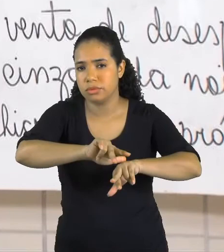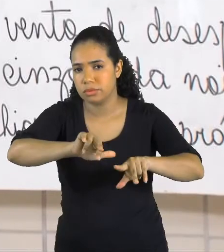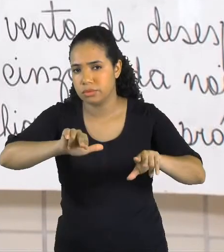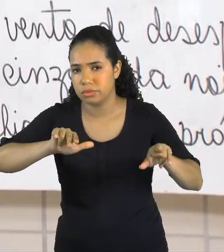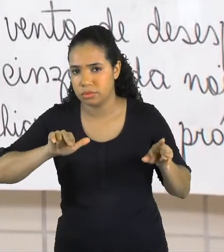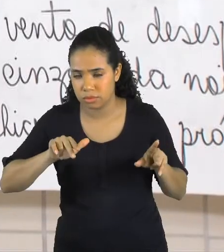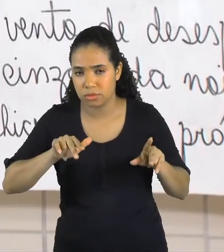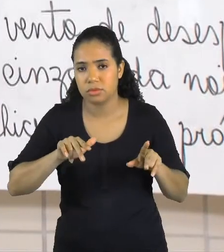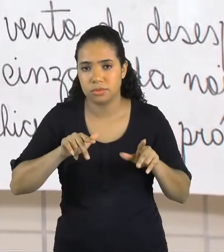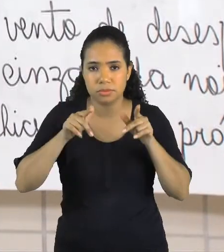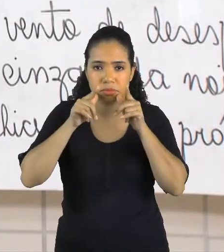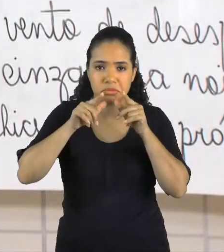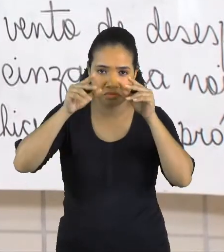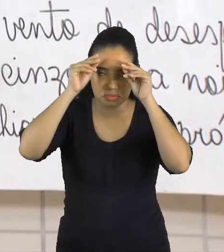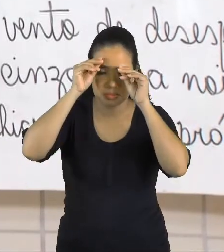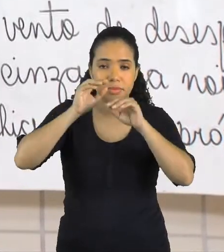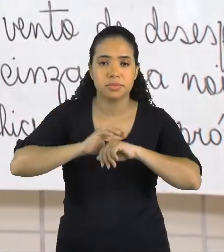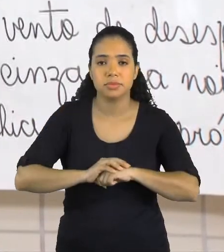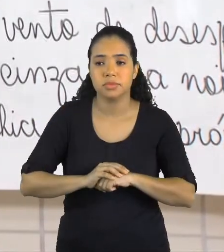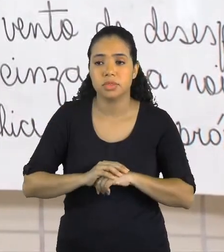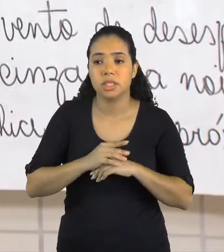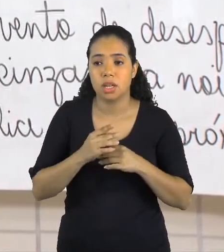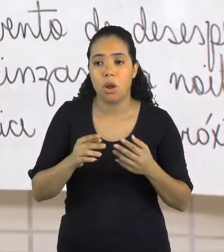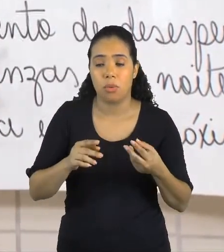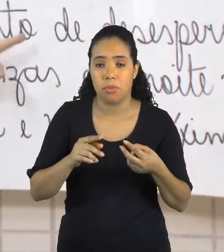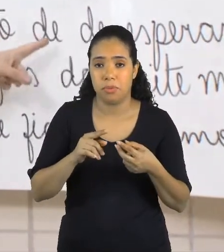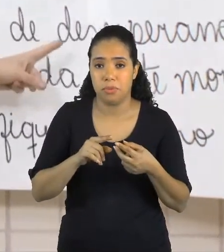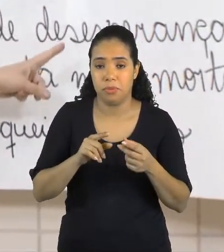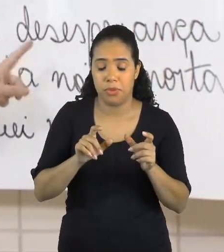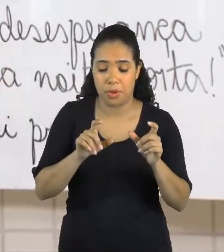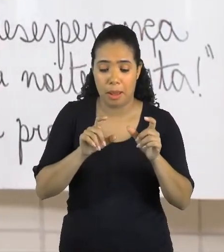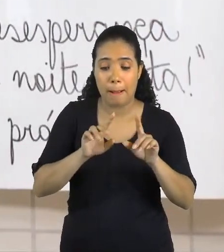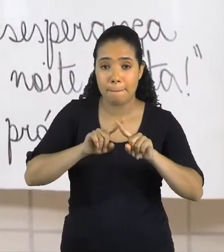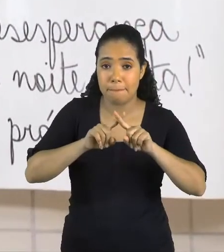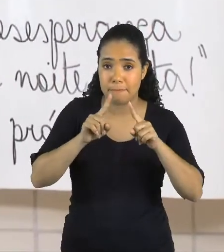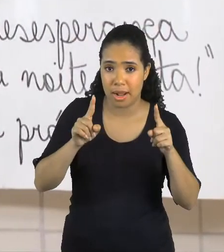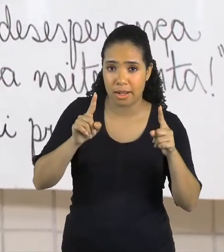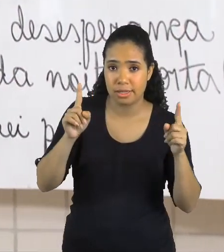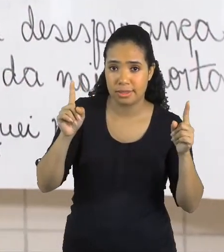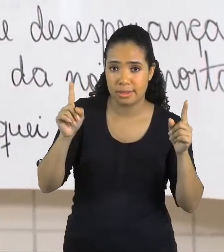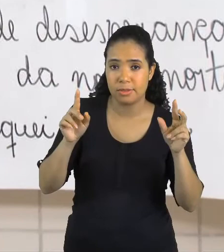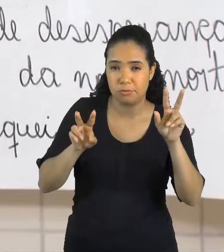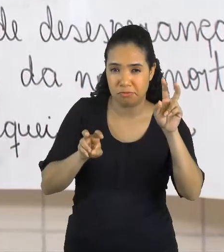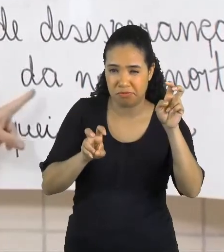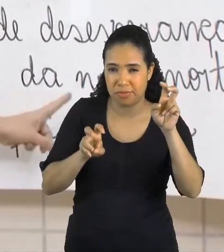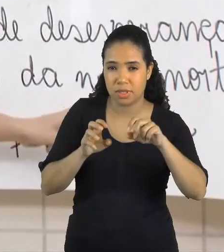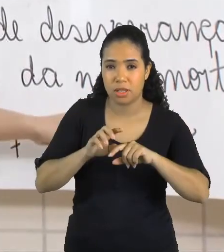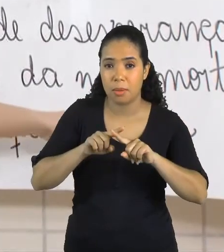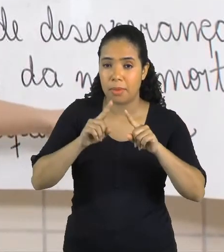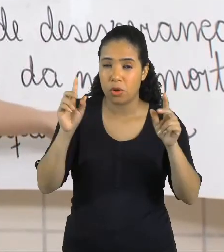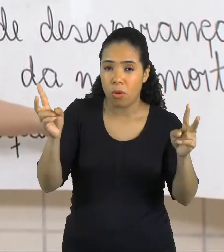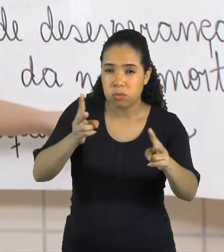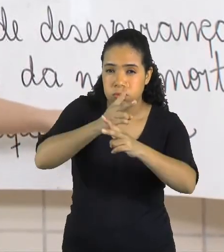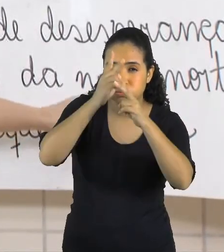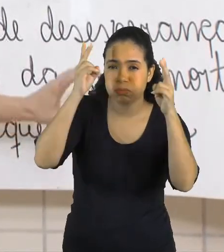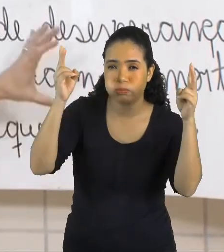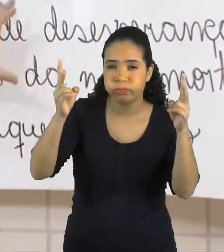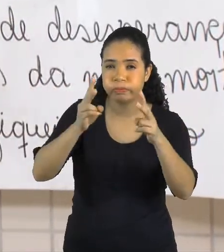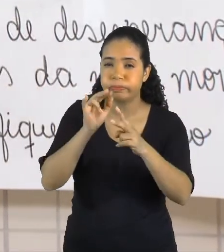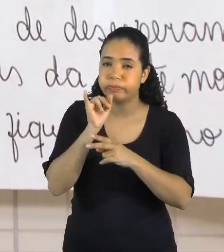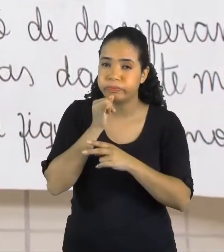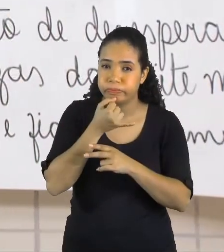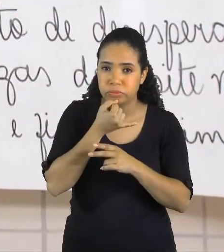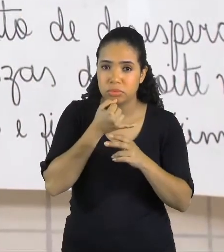dois versos aqui do poema. Mas veio o vento da desesperança, soprando cinzas da noite morta.